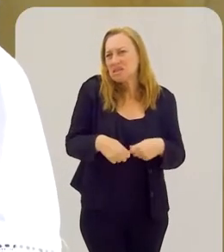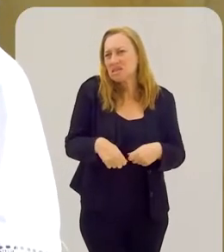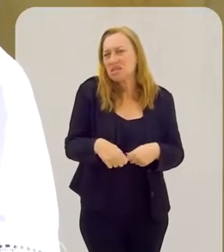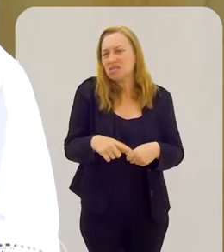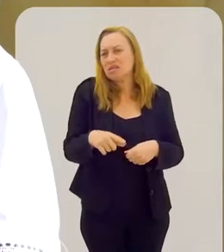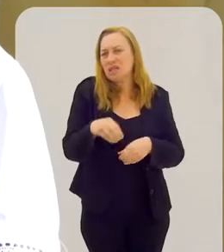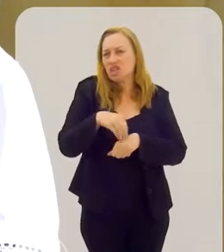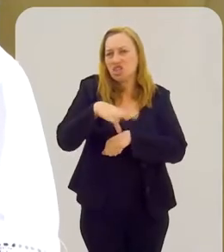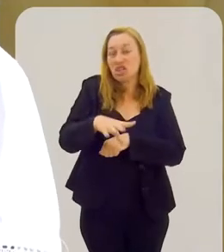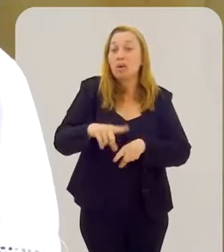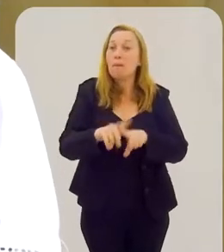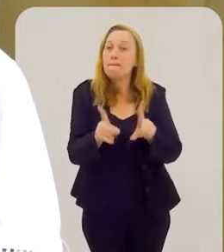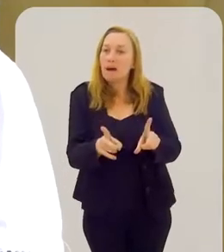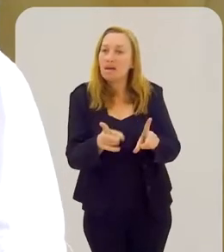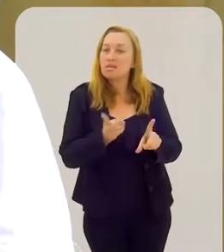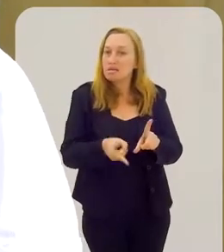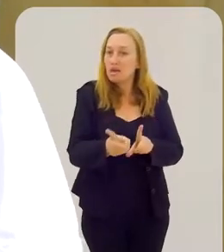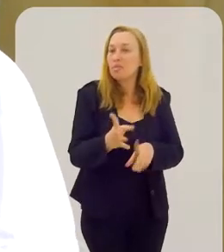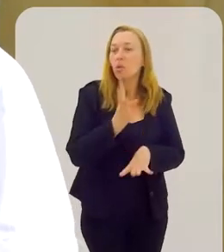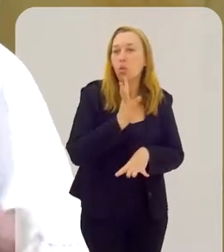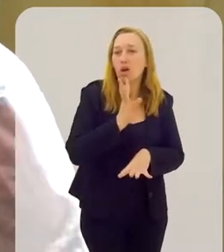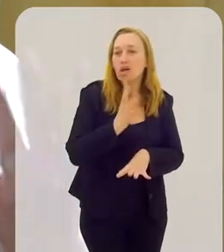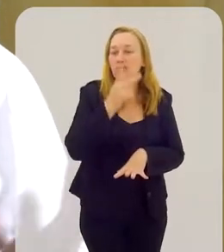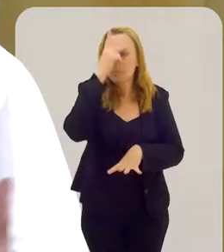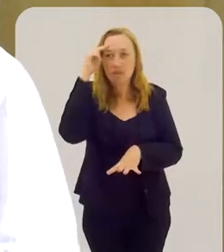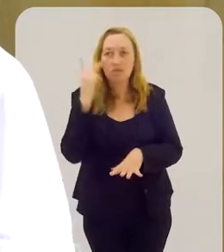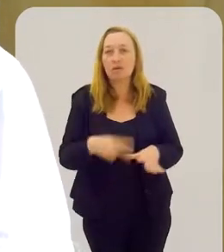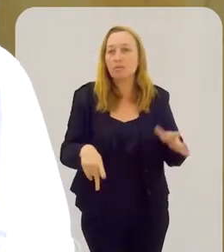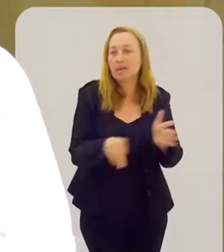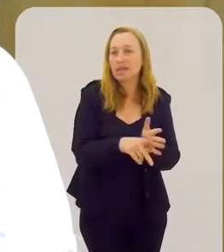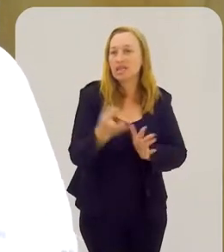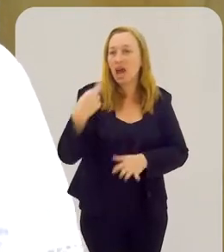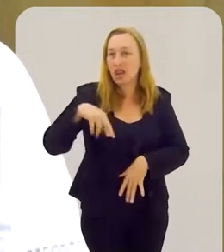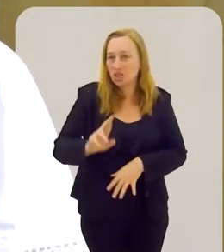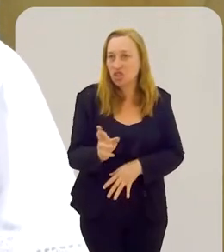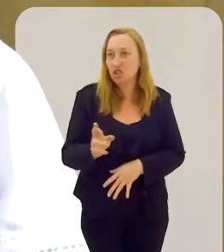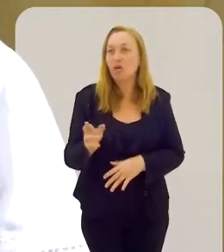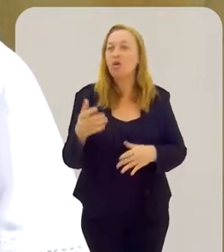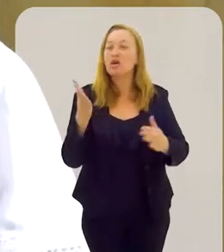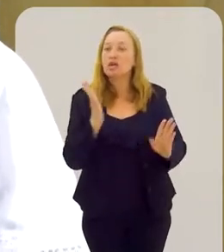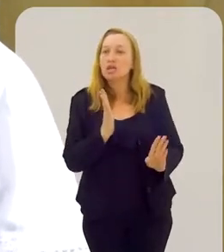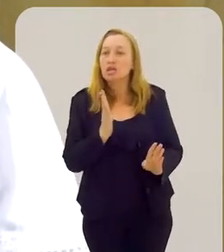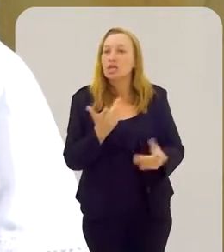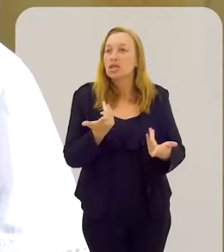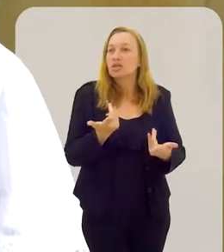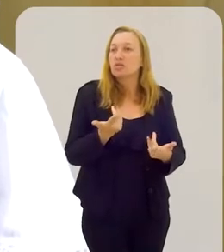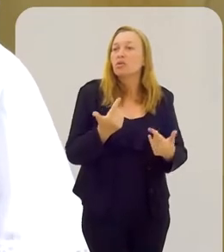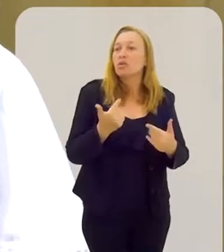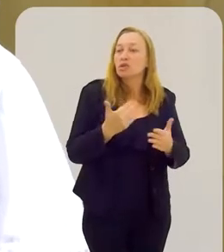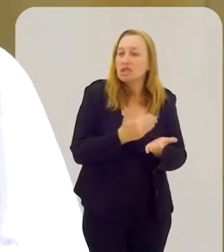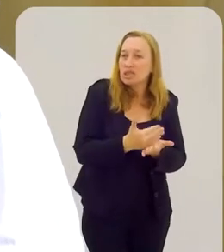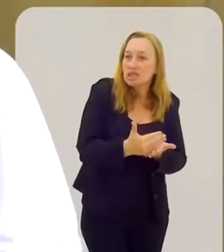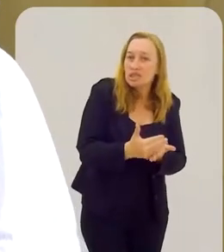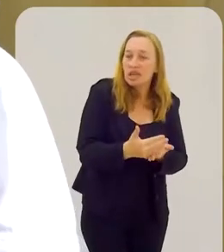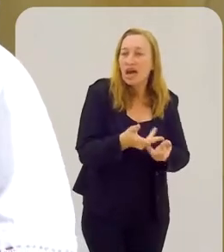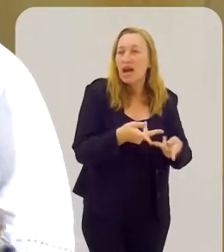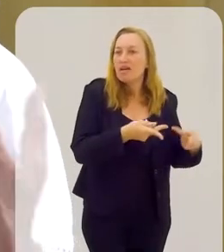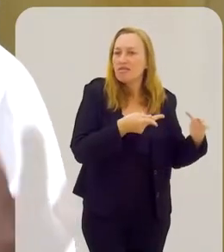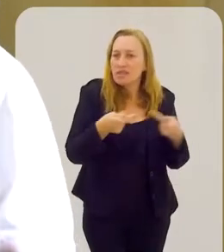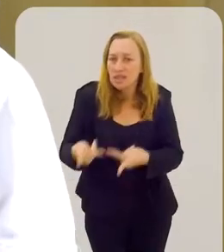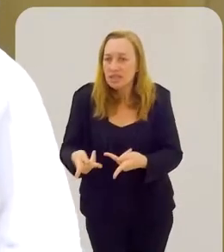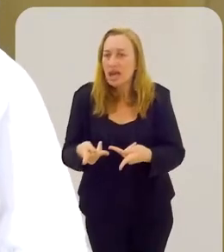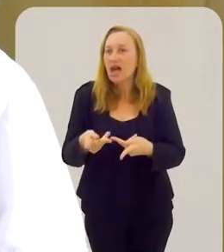ter indicação, mas a pessoa sempre conhece alguém que é da religião, que de repente pode começar a ir a uma casa para